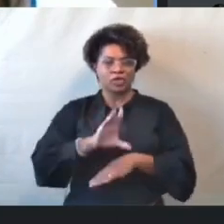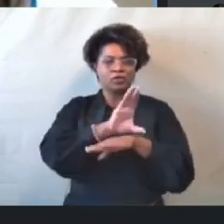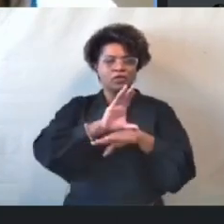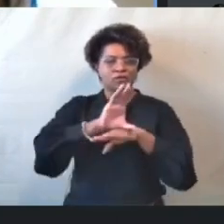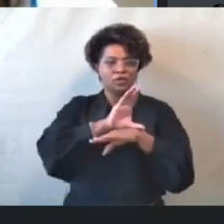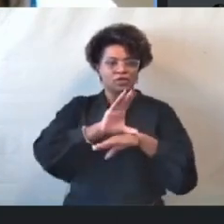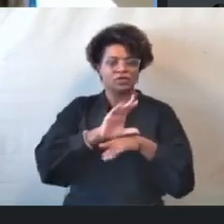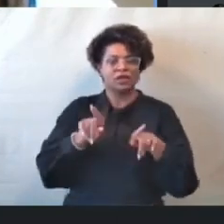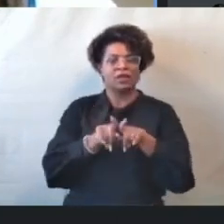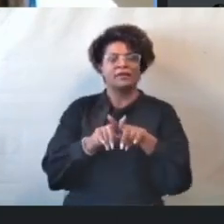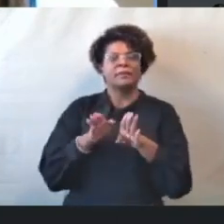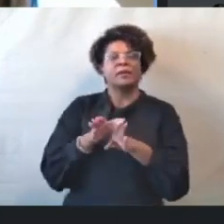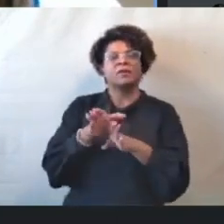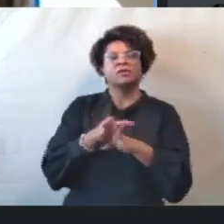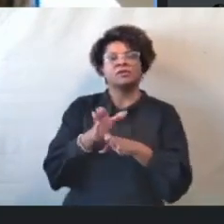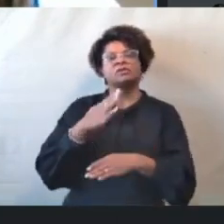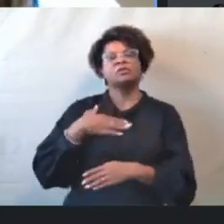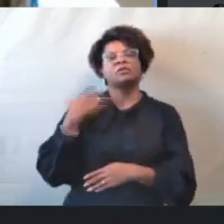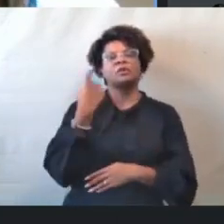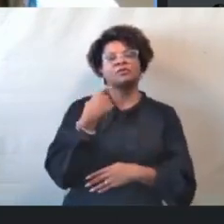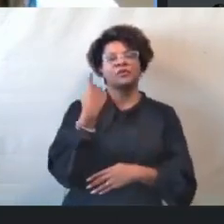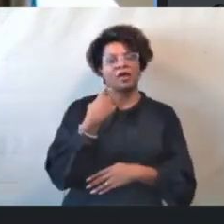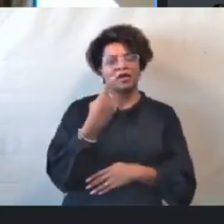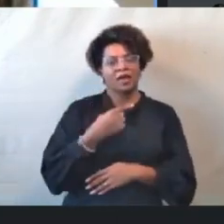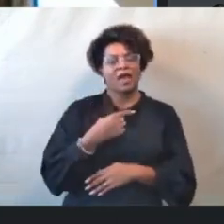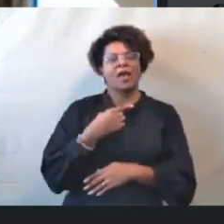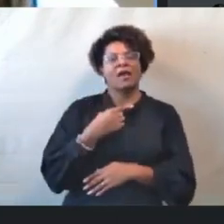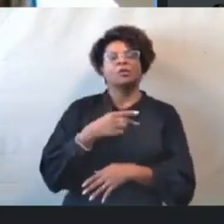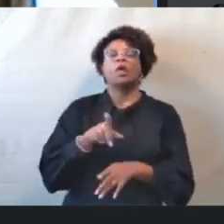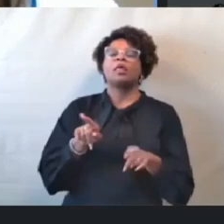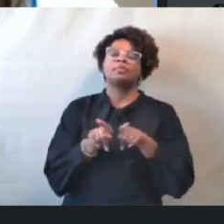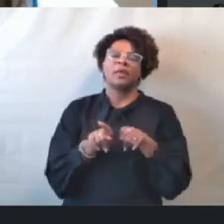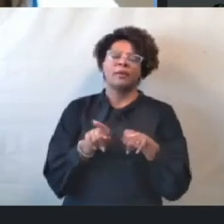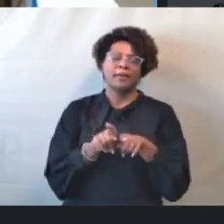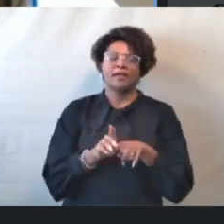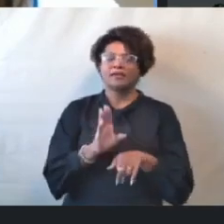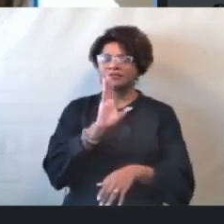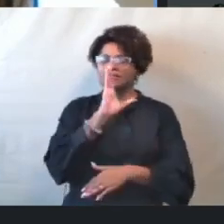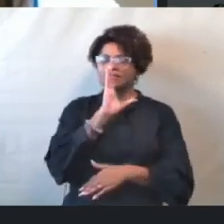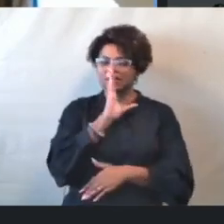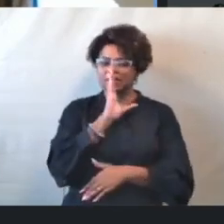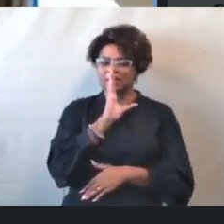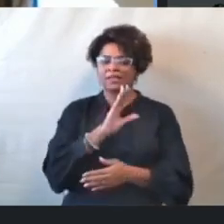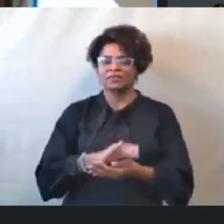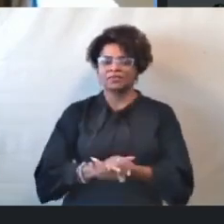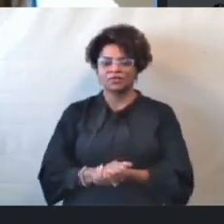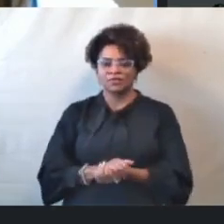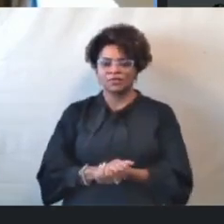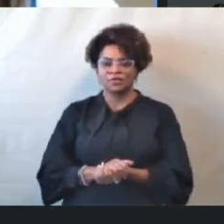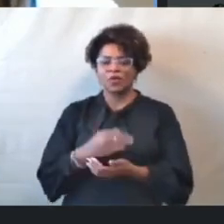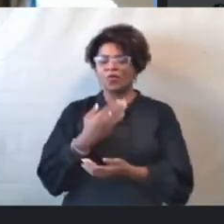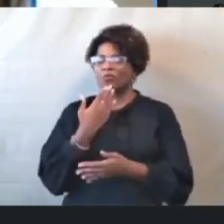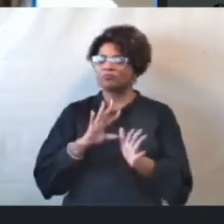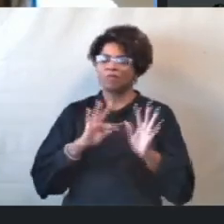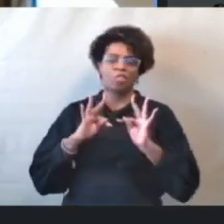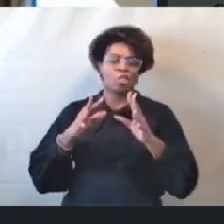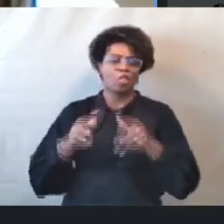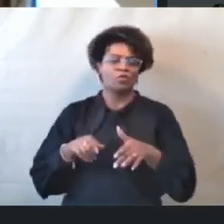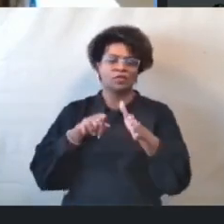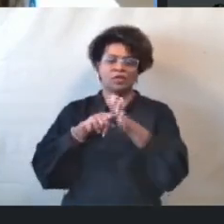orientações do meu advogado, eu vou fazer o uso do silêncio perante as perguntas desta comissão.